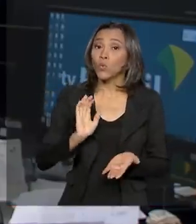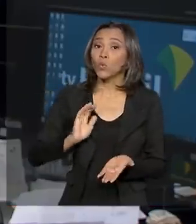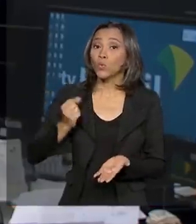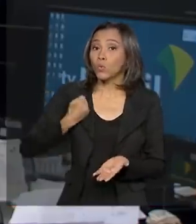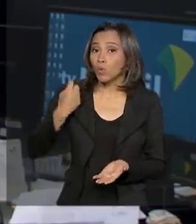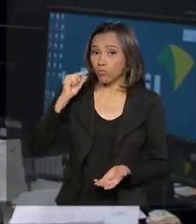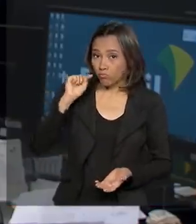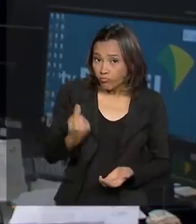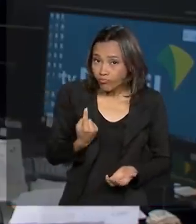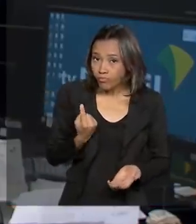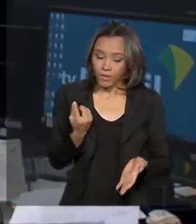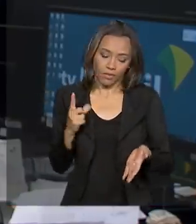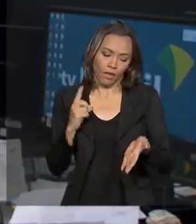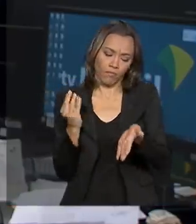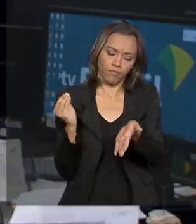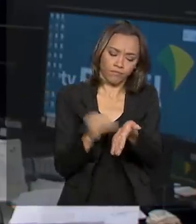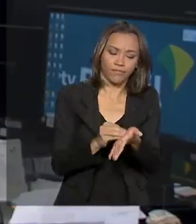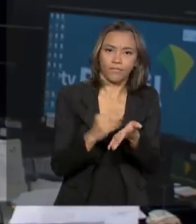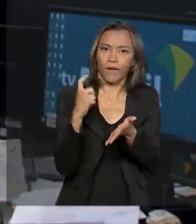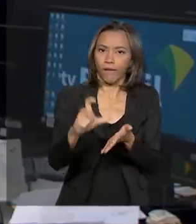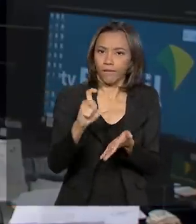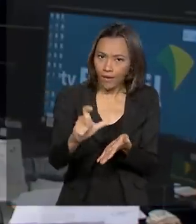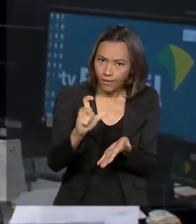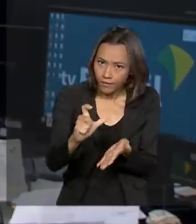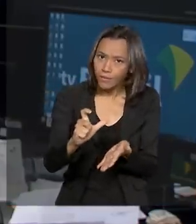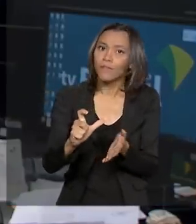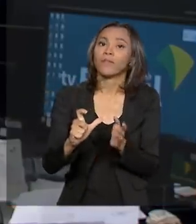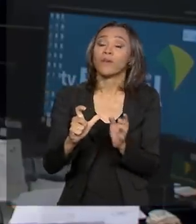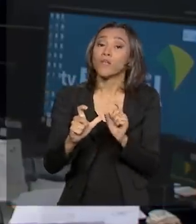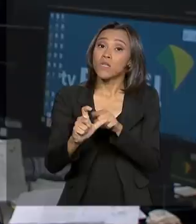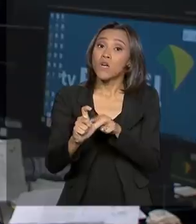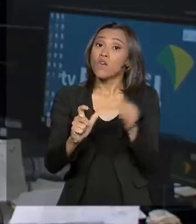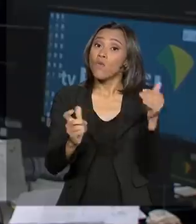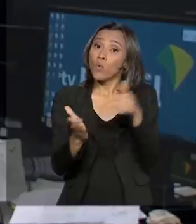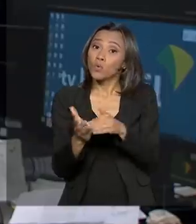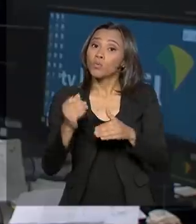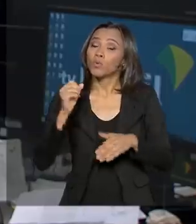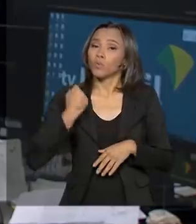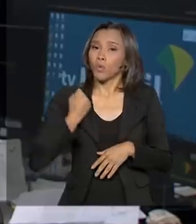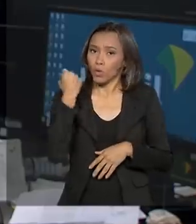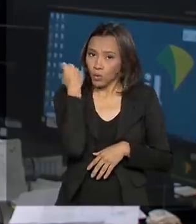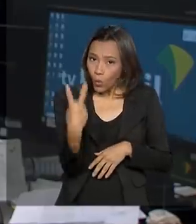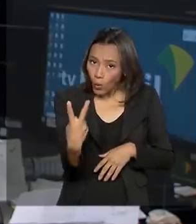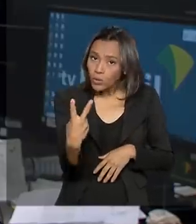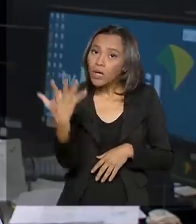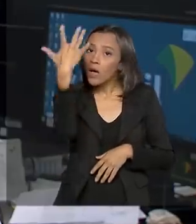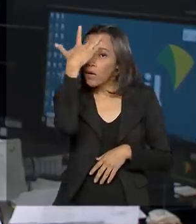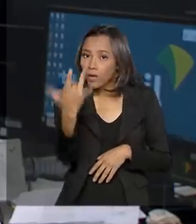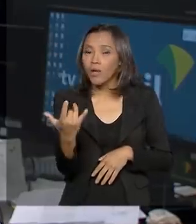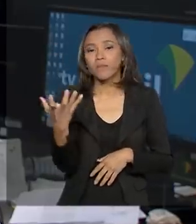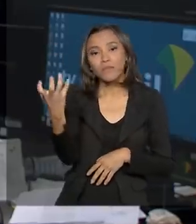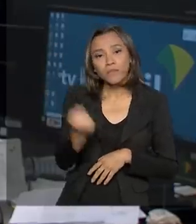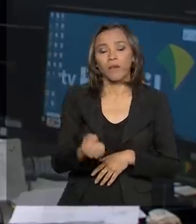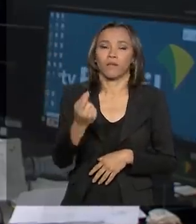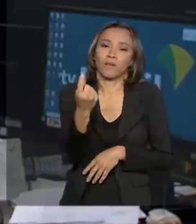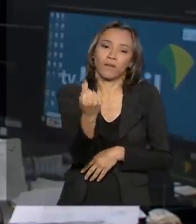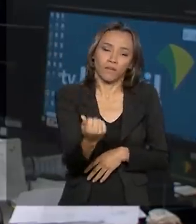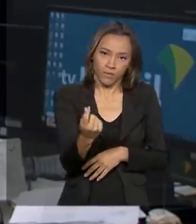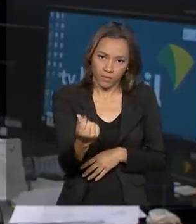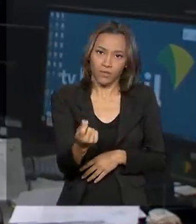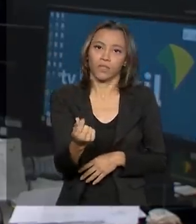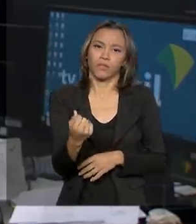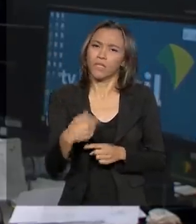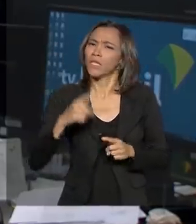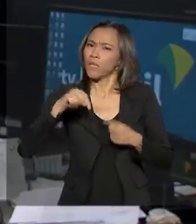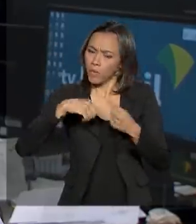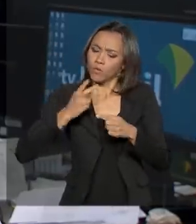número vem impresso no cartão do programa. Quem tem o cartão com o 2 pode sacar o benefício amanhã, no segundo dia de pagamento